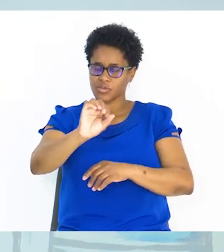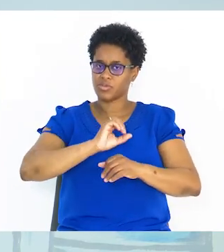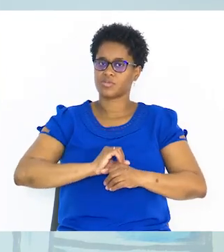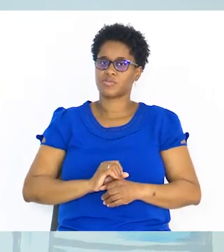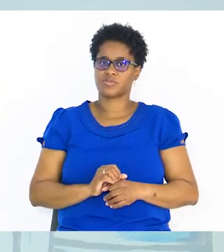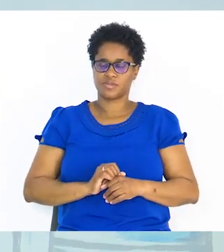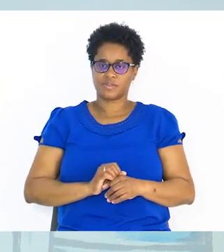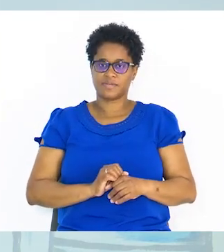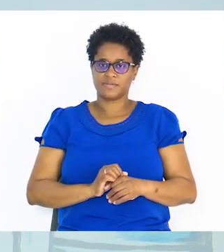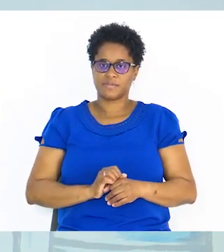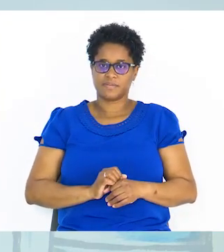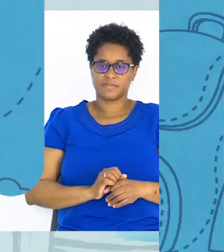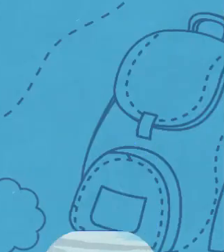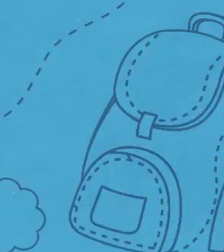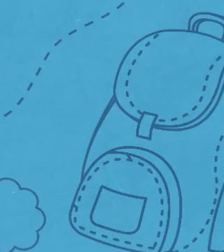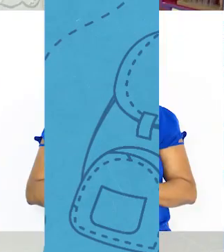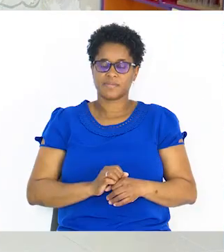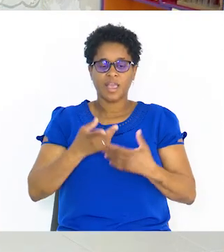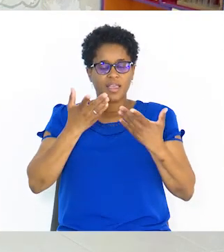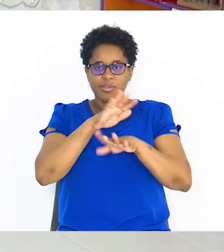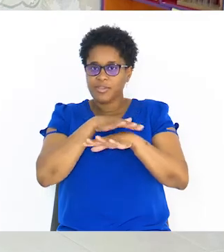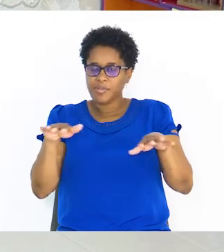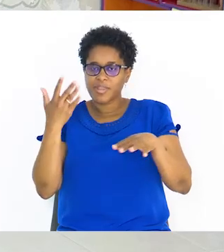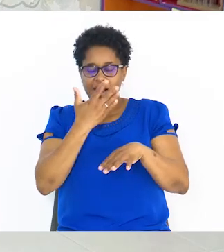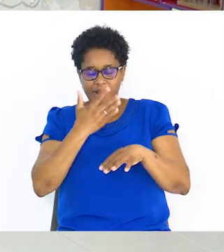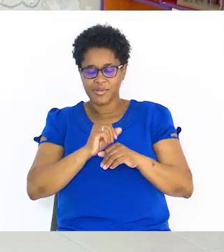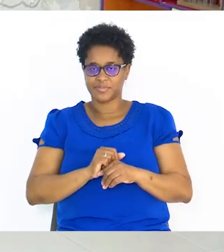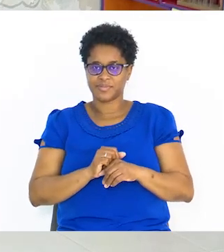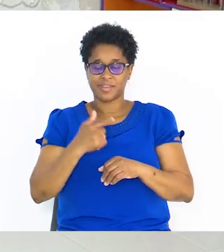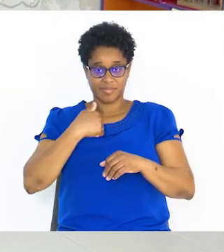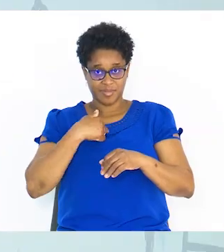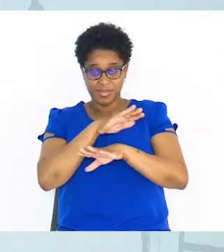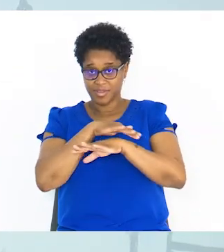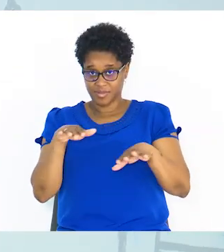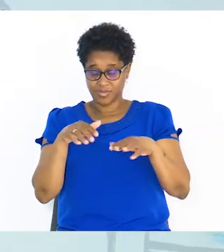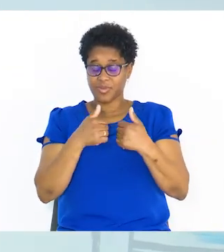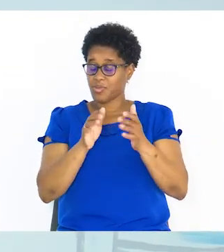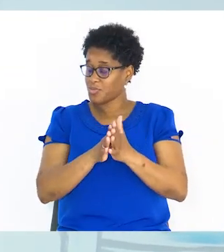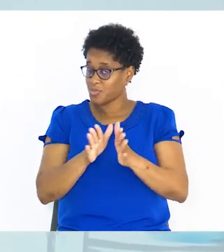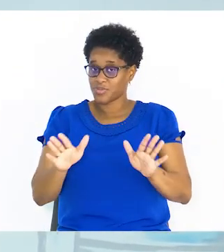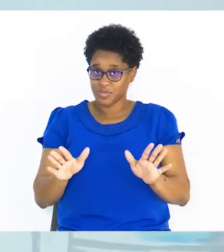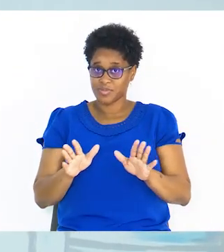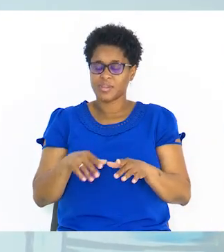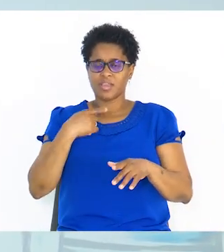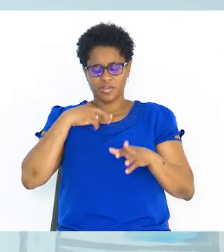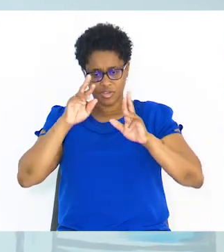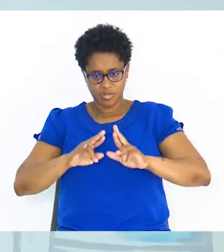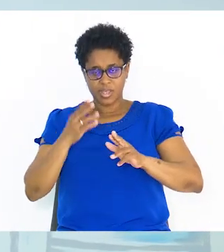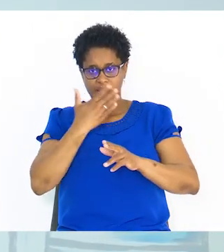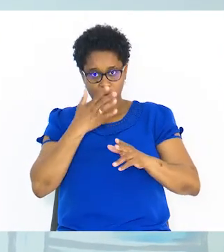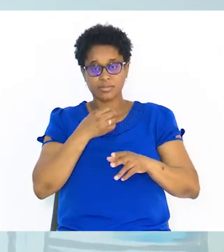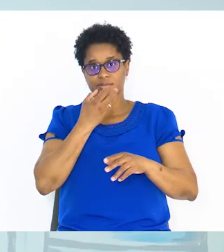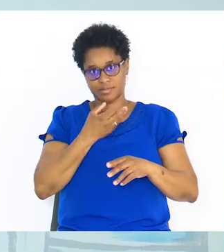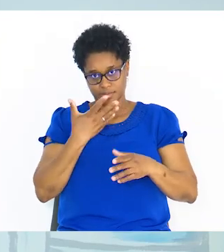com os vossos professores. Assim foi a nossa aula. Da minha parte é tudo. Espero que a aula tenha sido